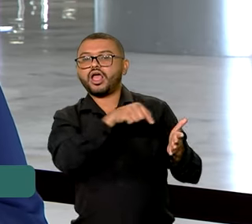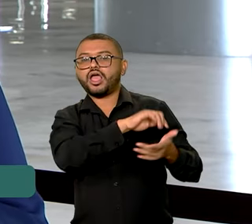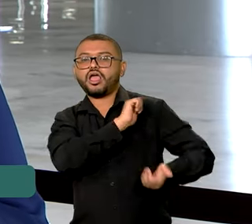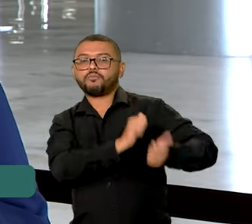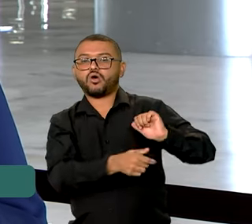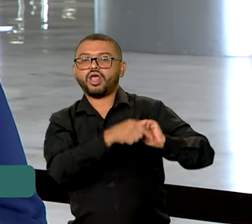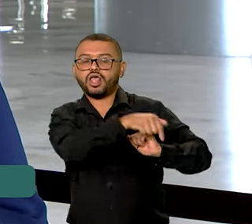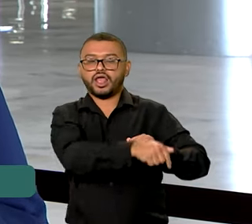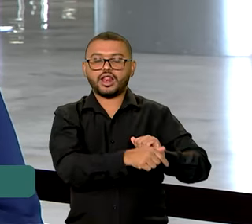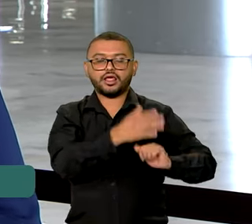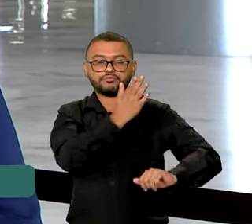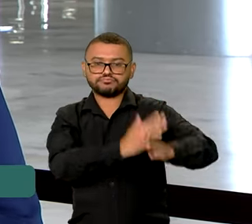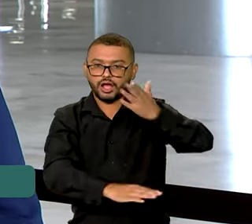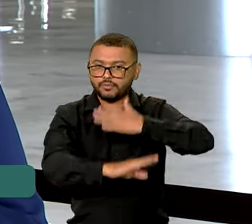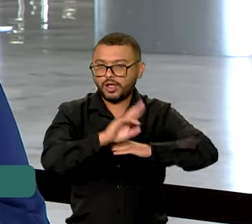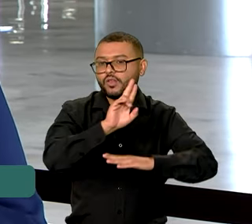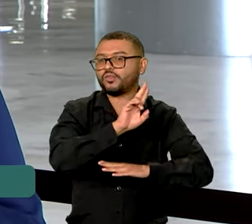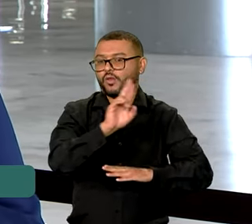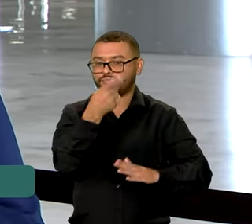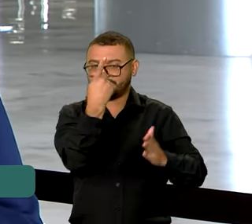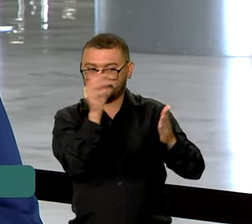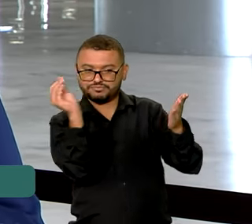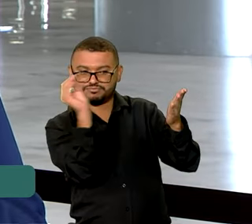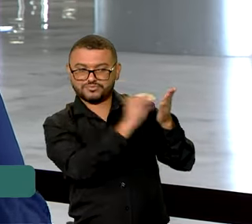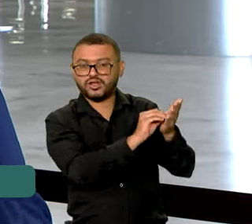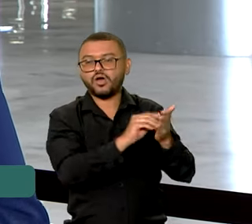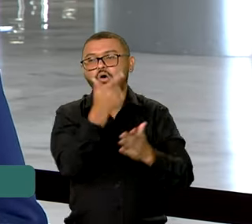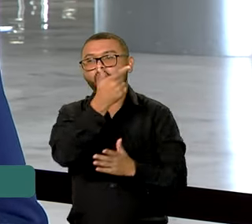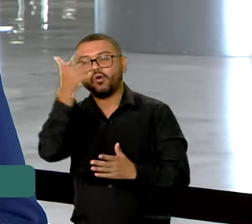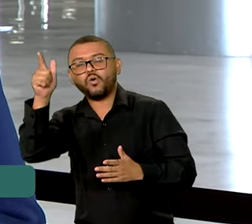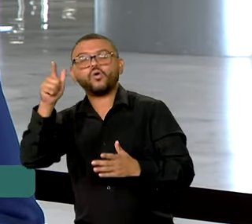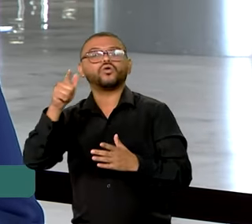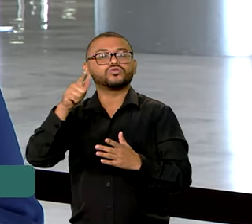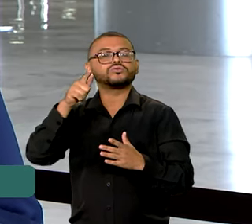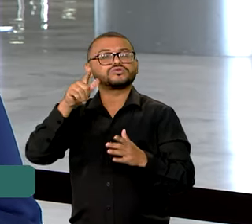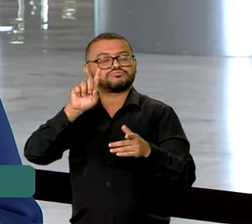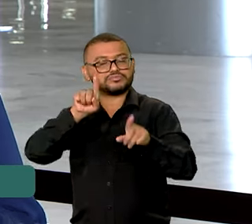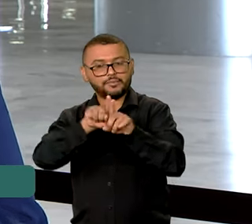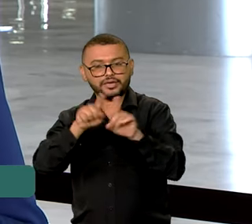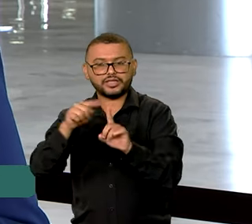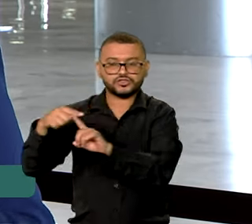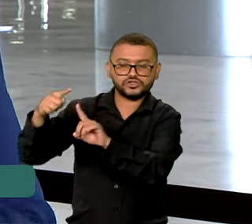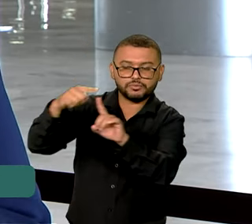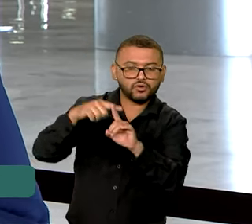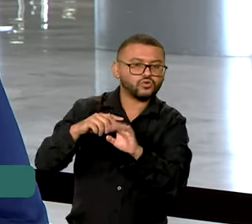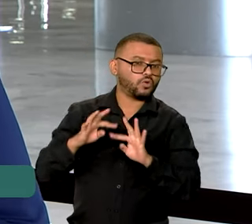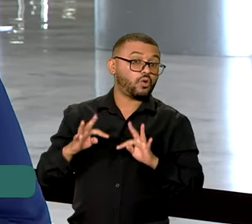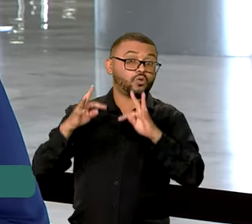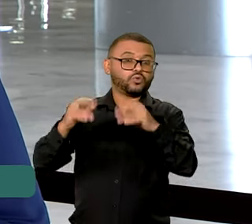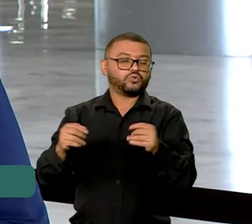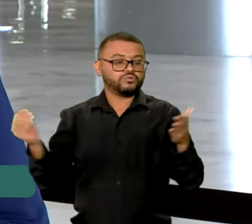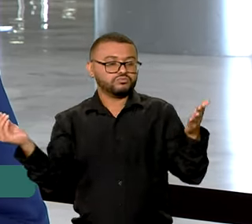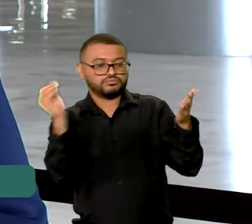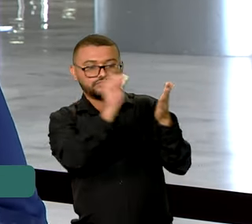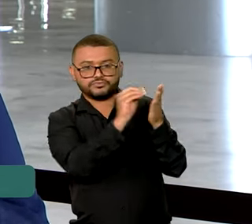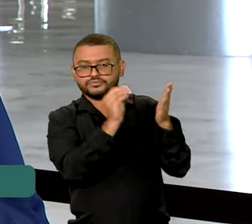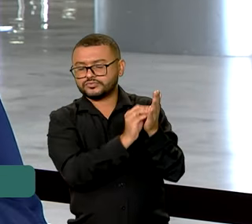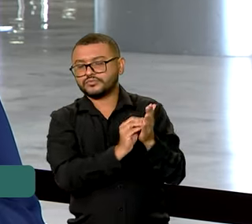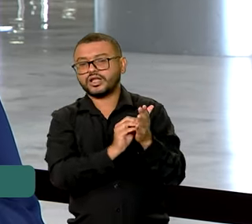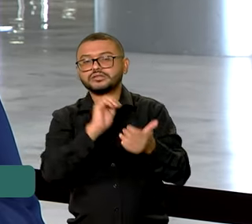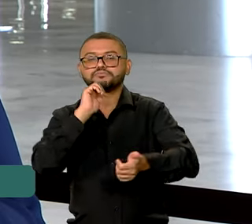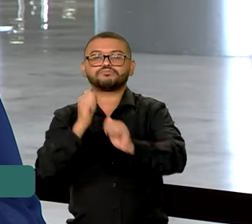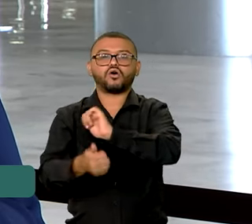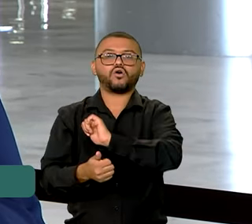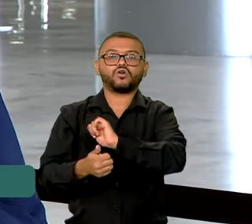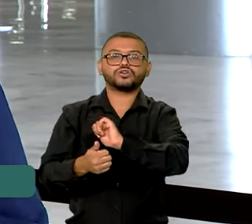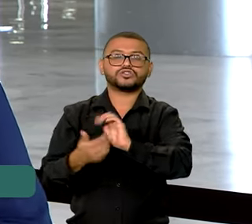atletas paralímpicos, que a gente falou aqui, também estão atletas olímpicos e também aqueles de categoria de base e também atletas da